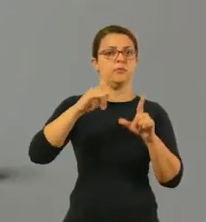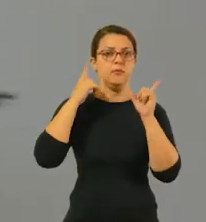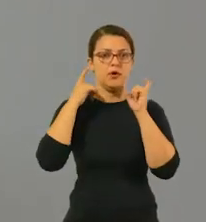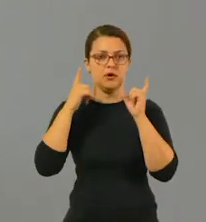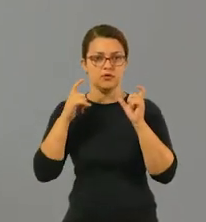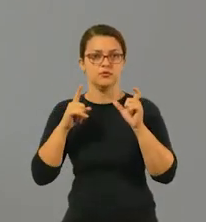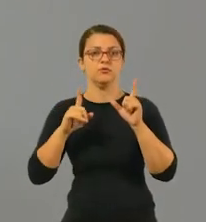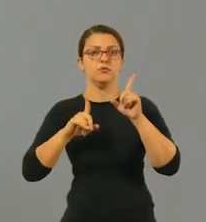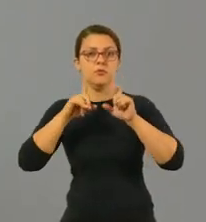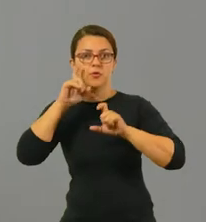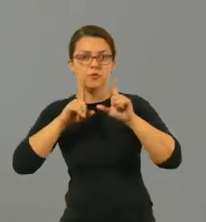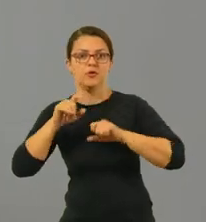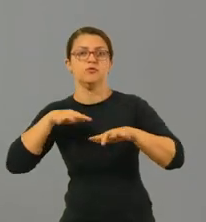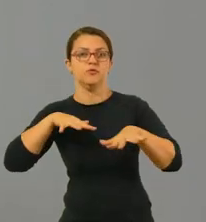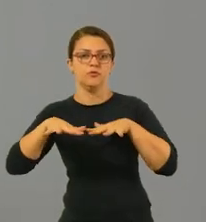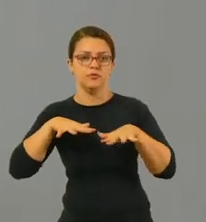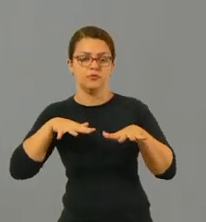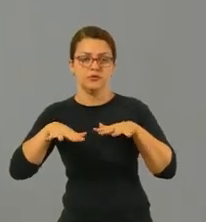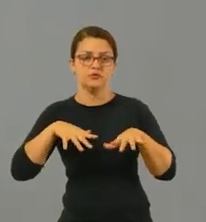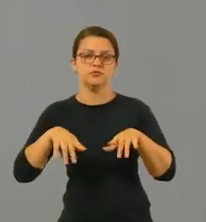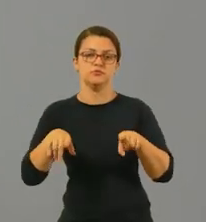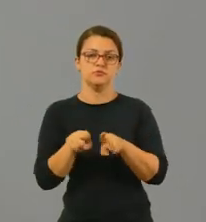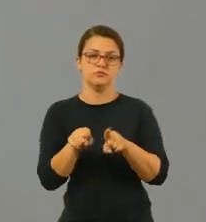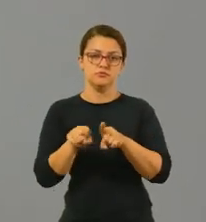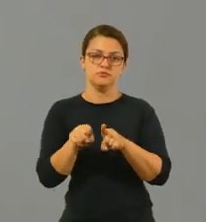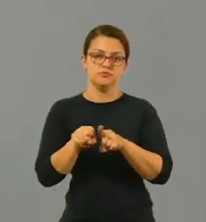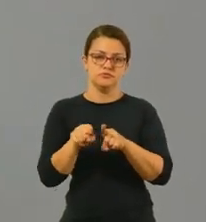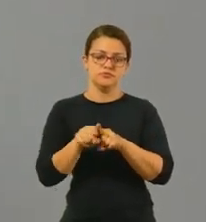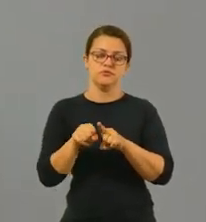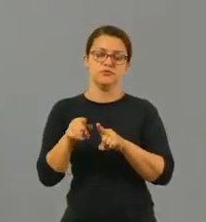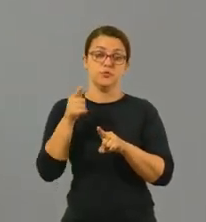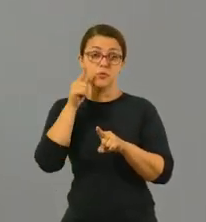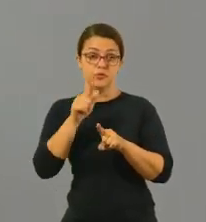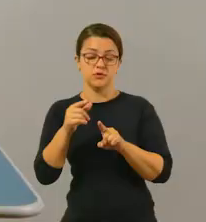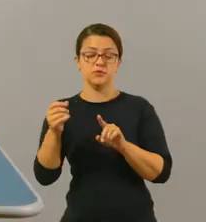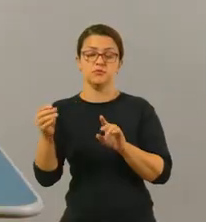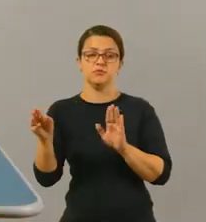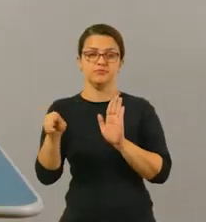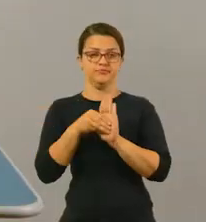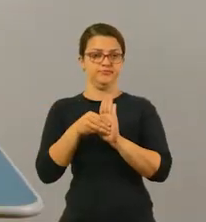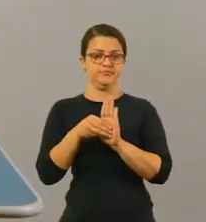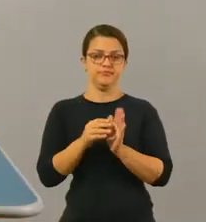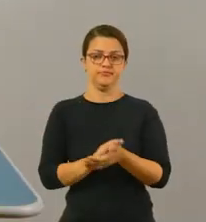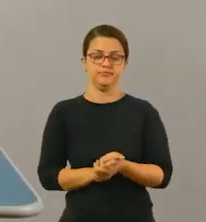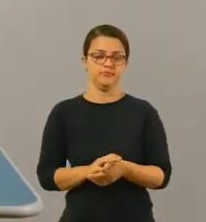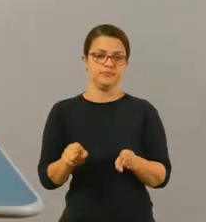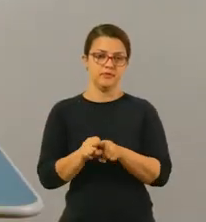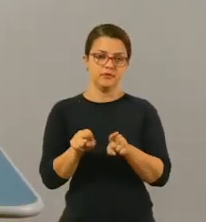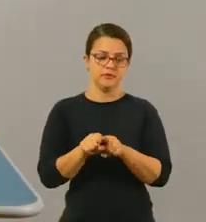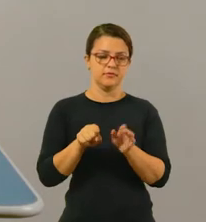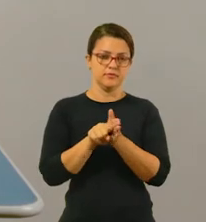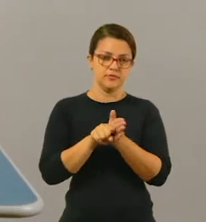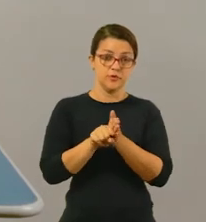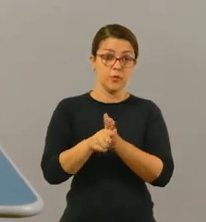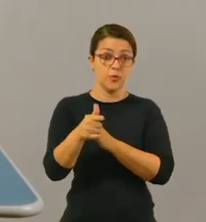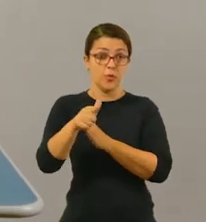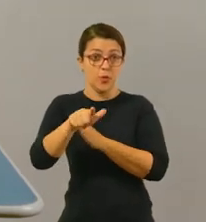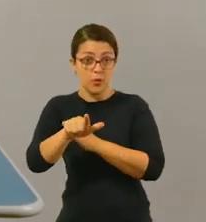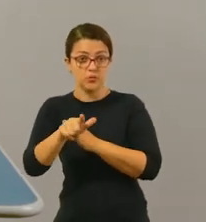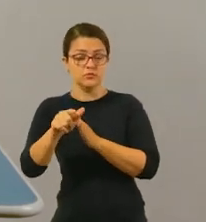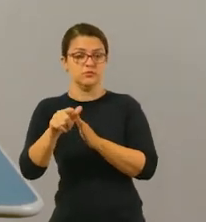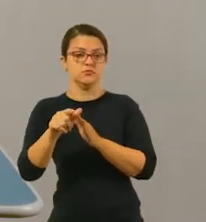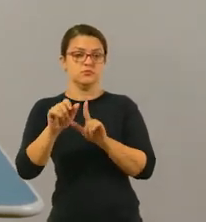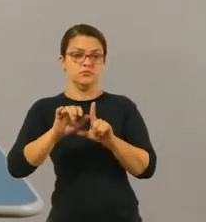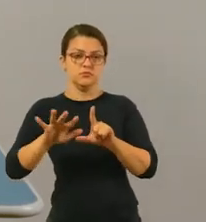reproduzir som, gesto e também que seja possível a gente registrar. Bom, precisar também que vocês procurem